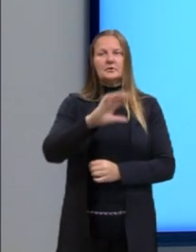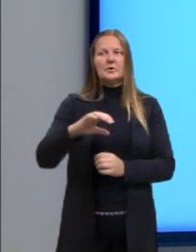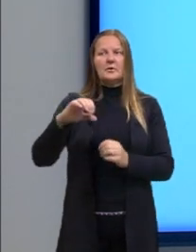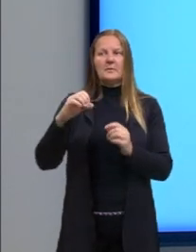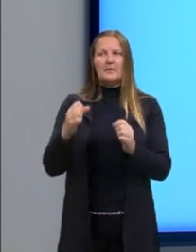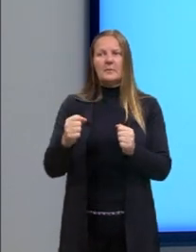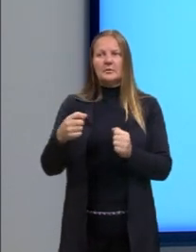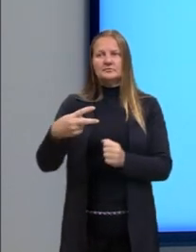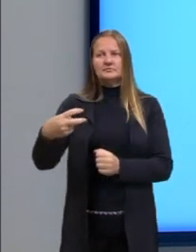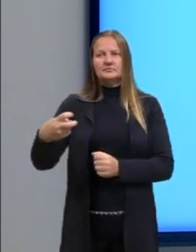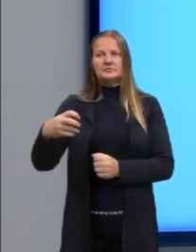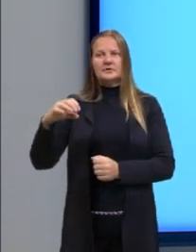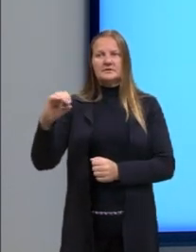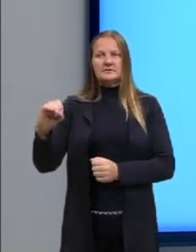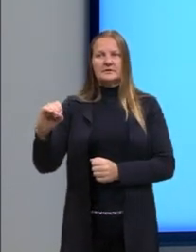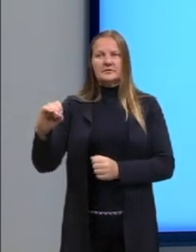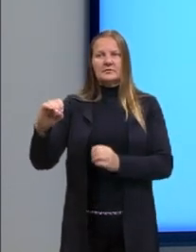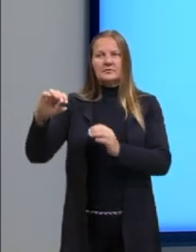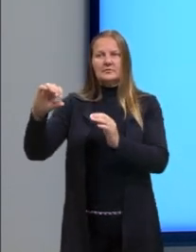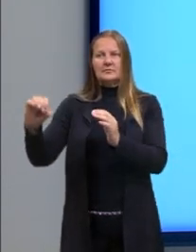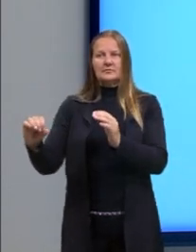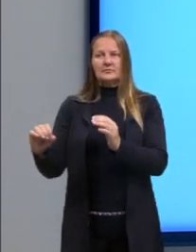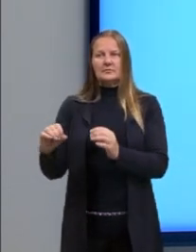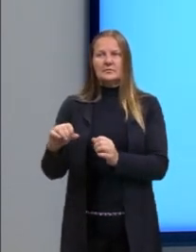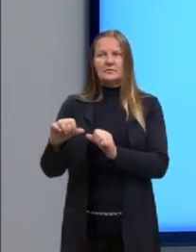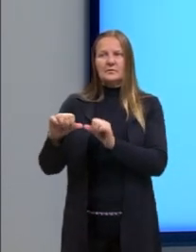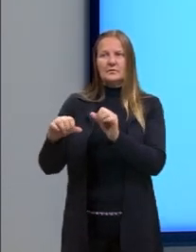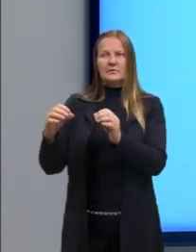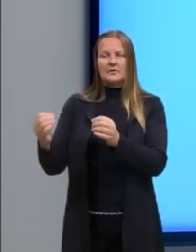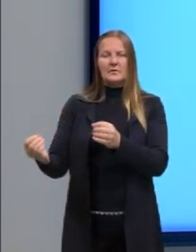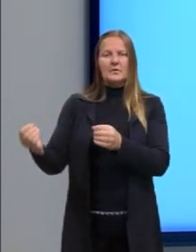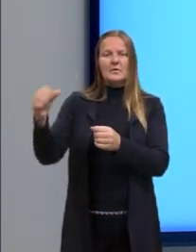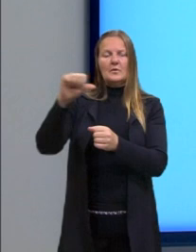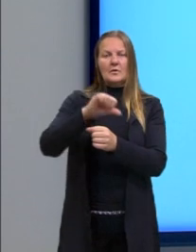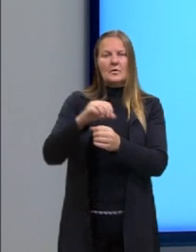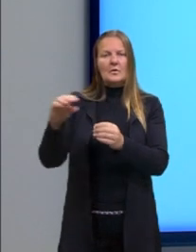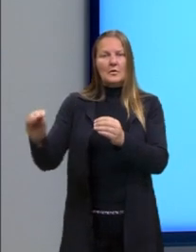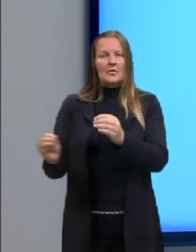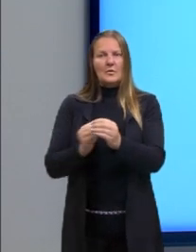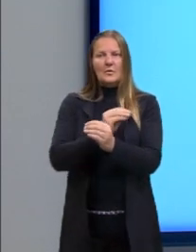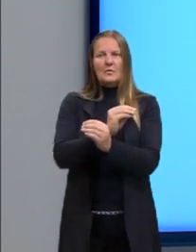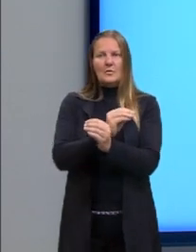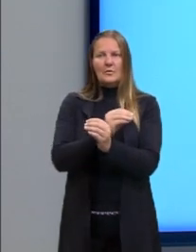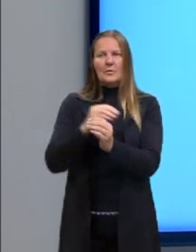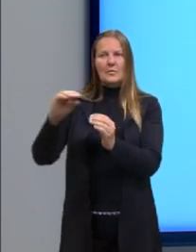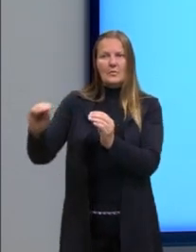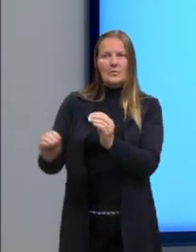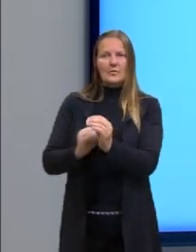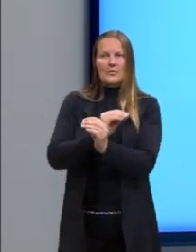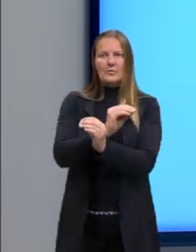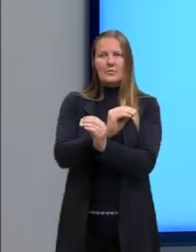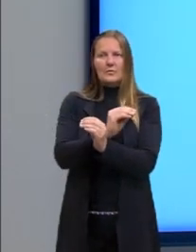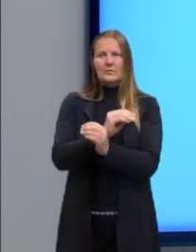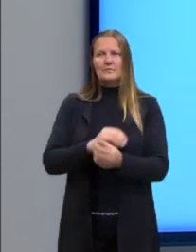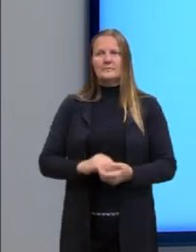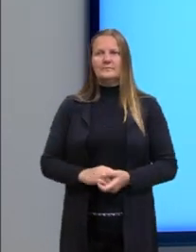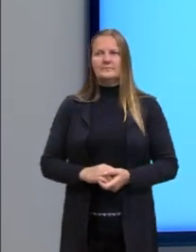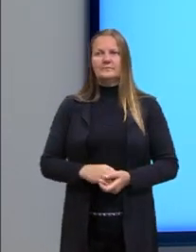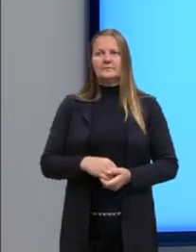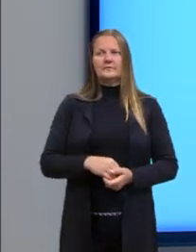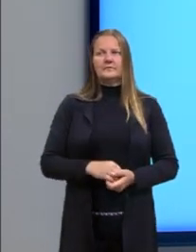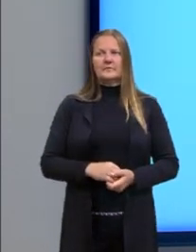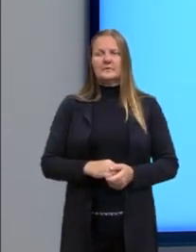igualamos a zero. Então, esse 9 nós vamos levar ele para o primeiro lado da igualdade. E aí ficaria